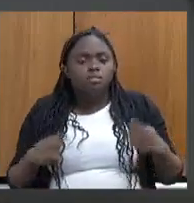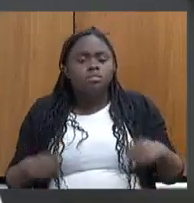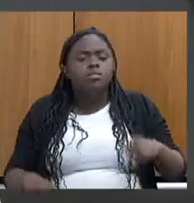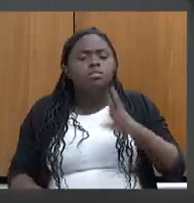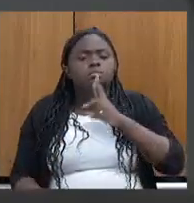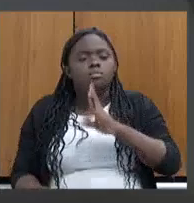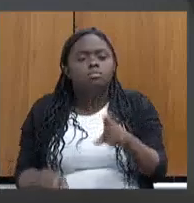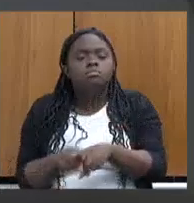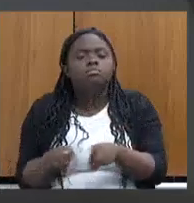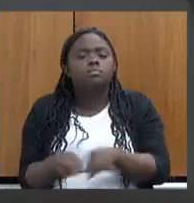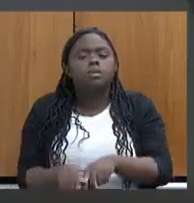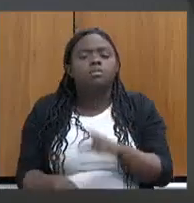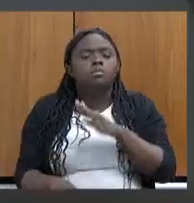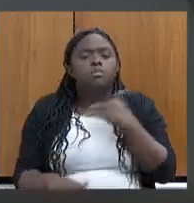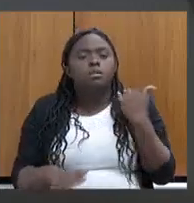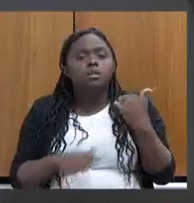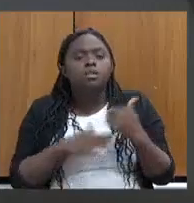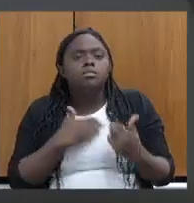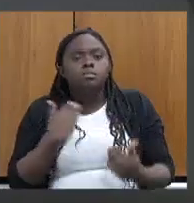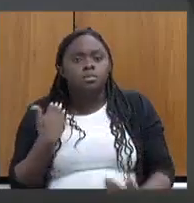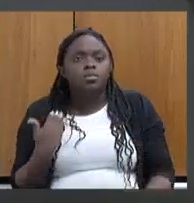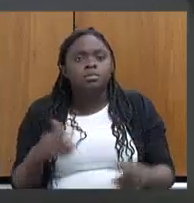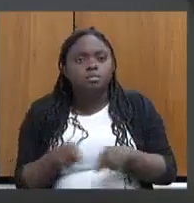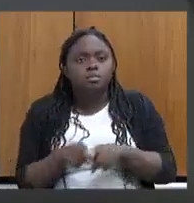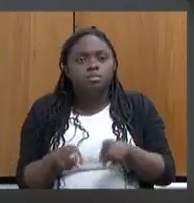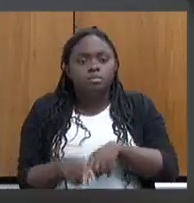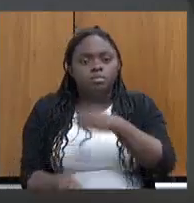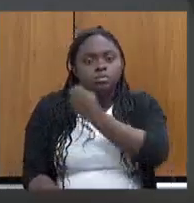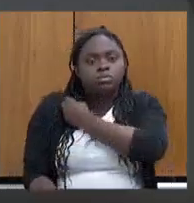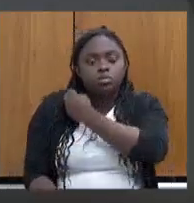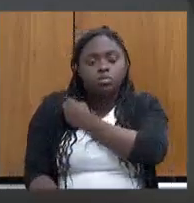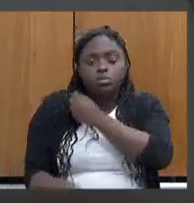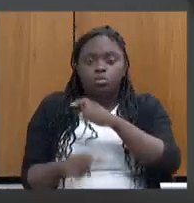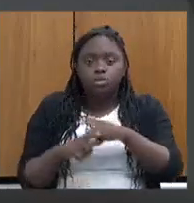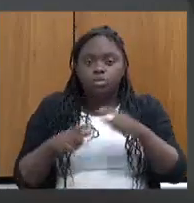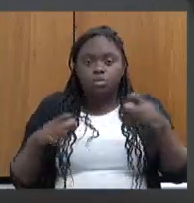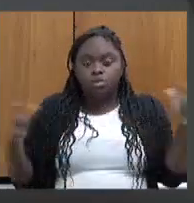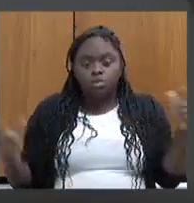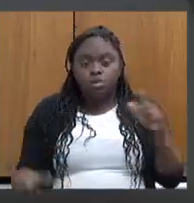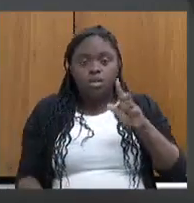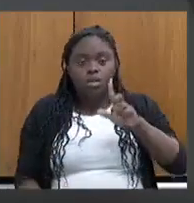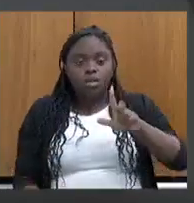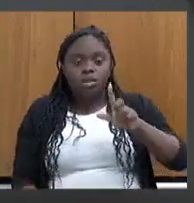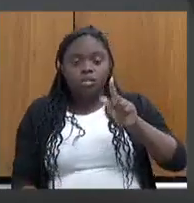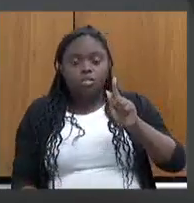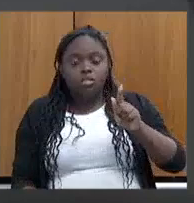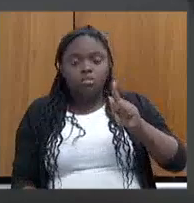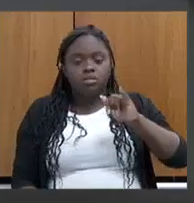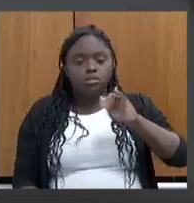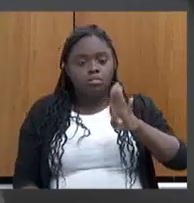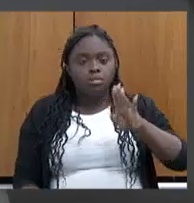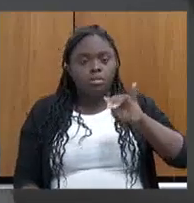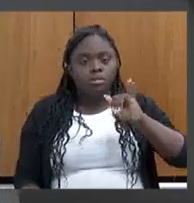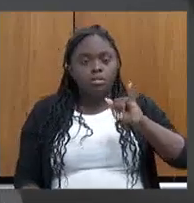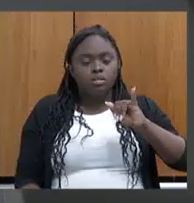mortes, pelas mortes lá na Jazon, pelo número grande de LGBTQI+, morrendo no Estado, de mulheres